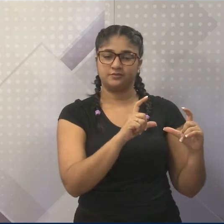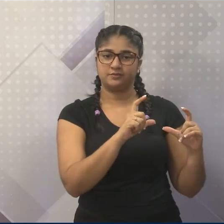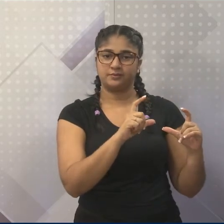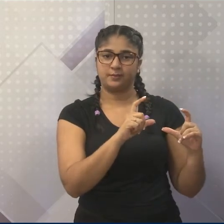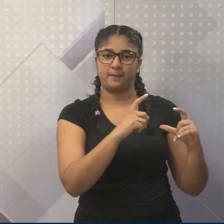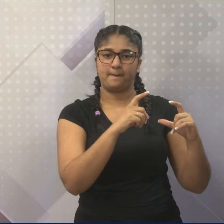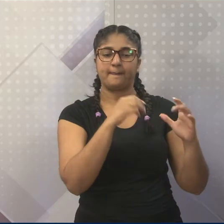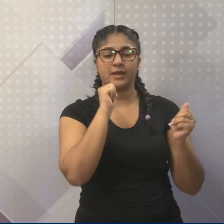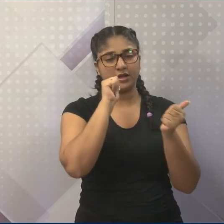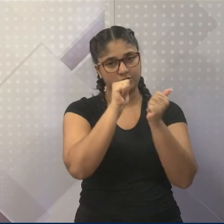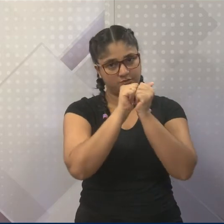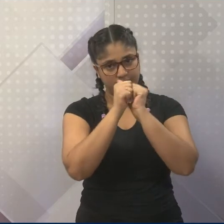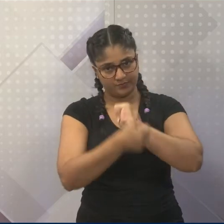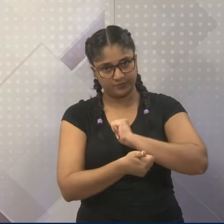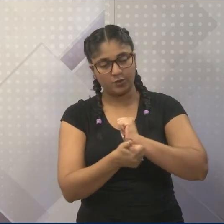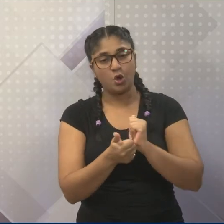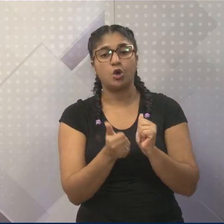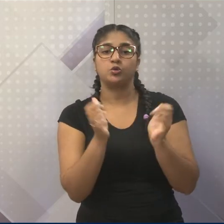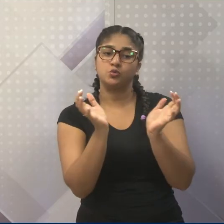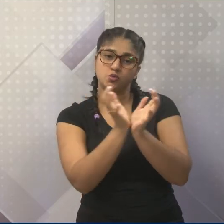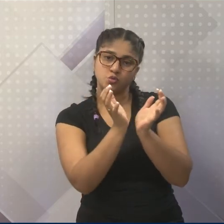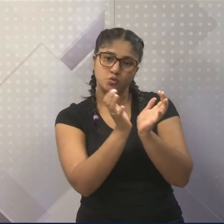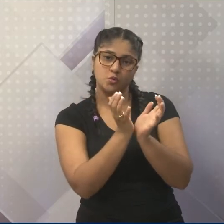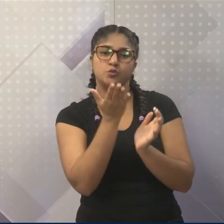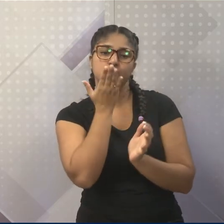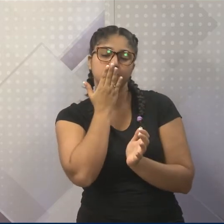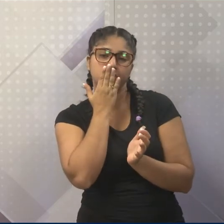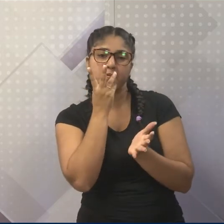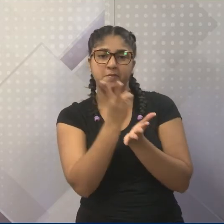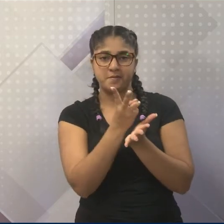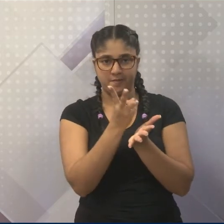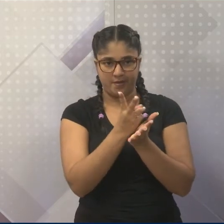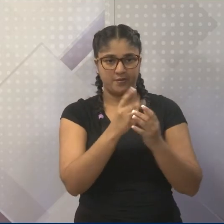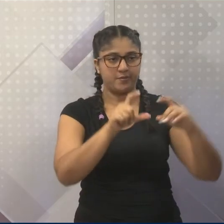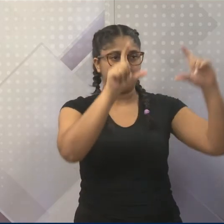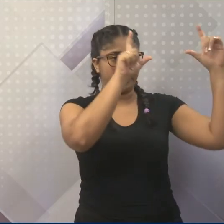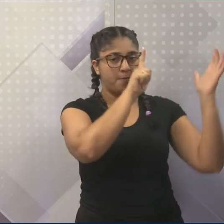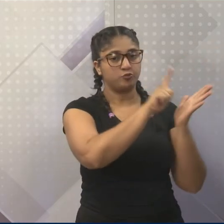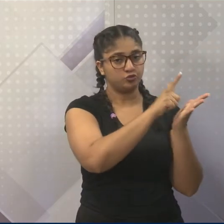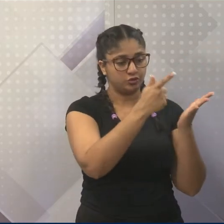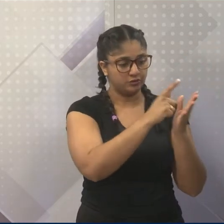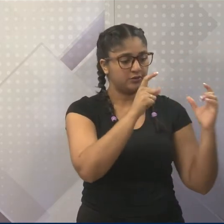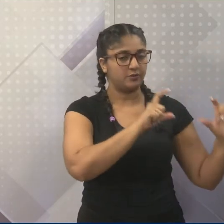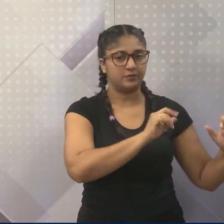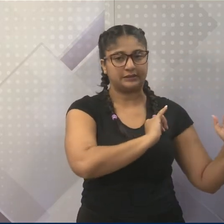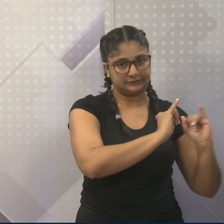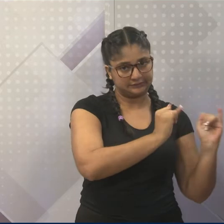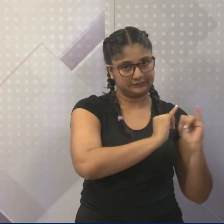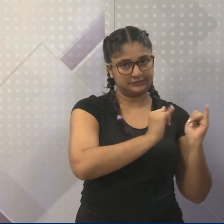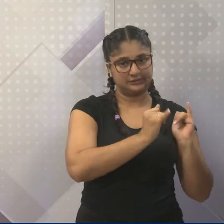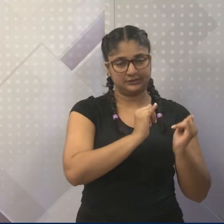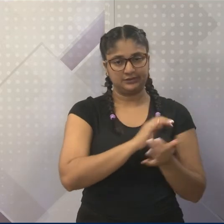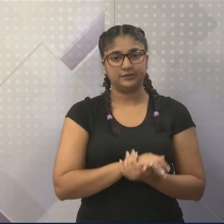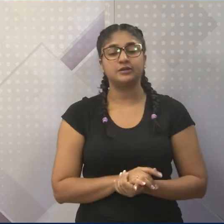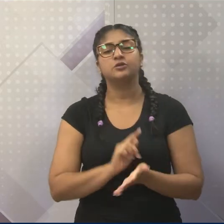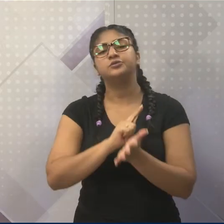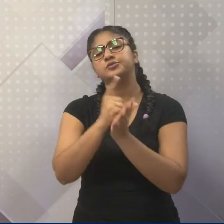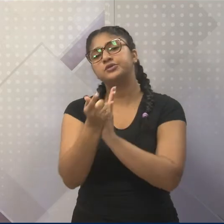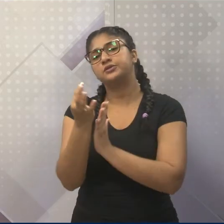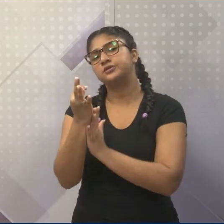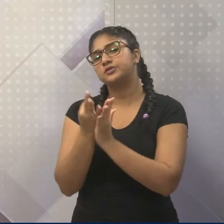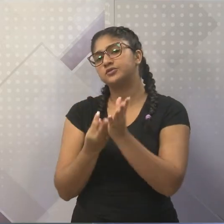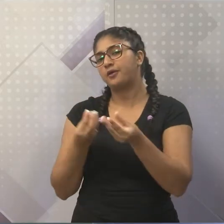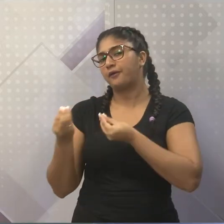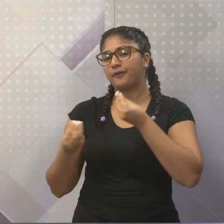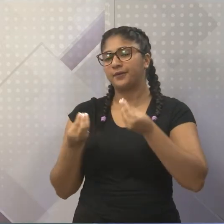notícia esportiva de um mesmo clube, numa versão online. Notícia esportiva na versão gênero textual da língua